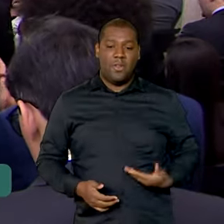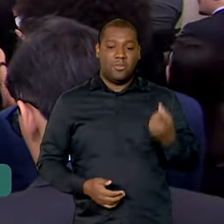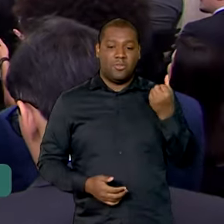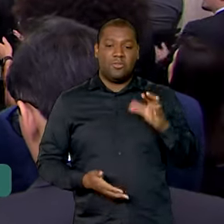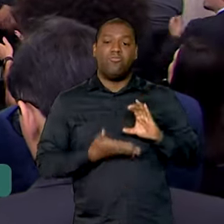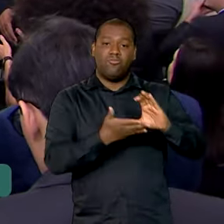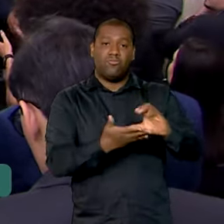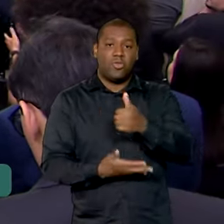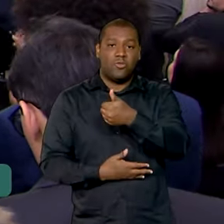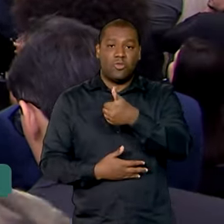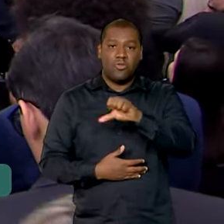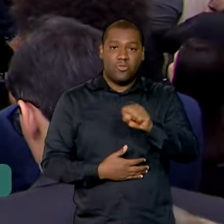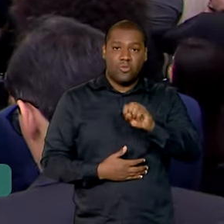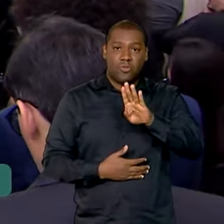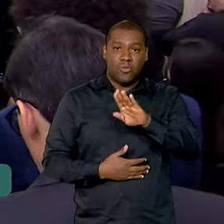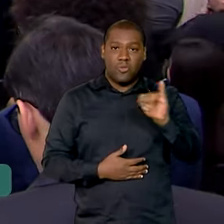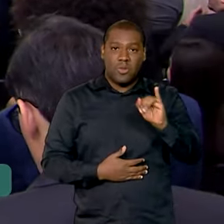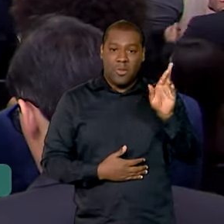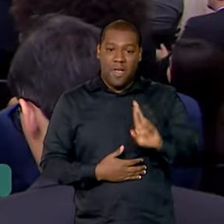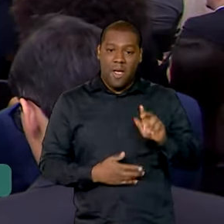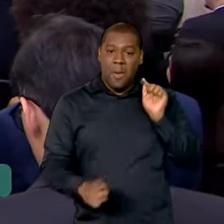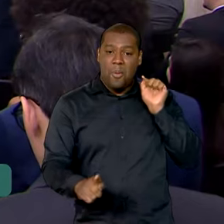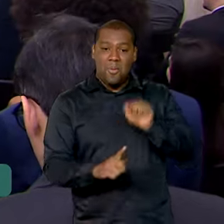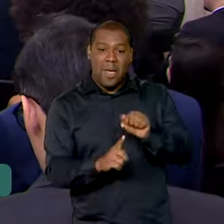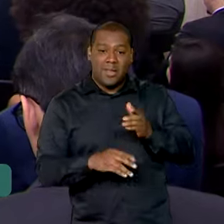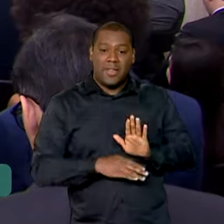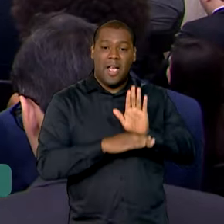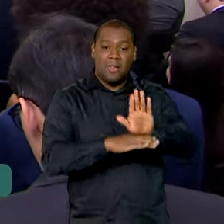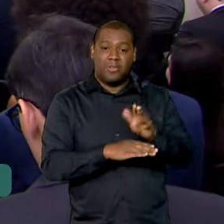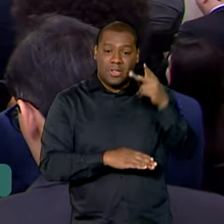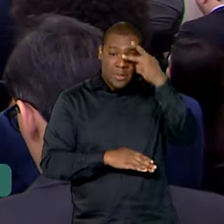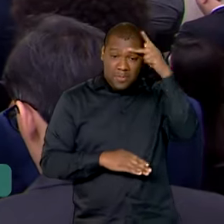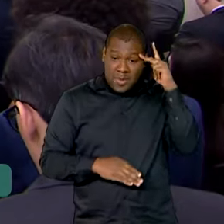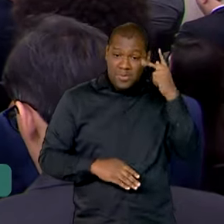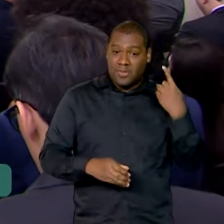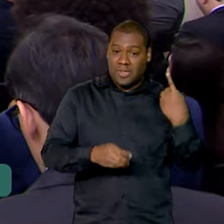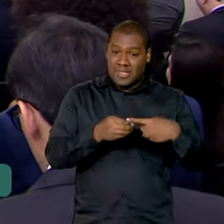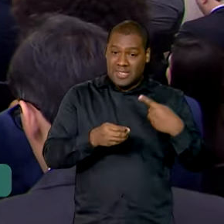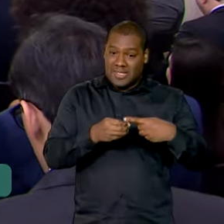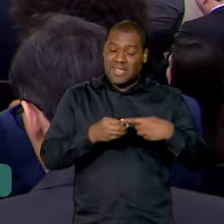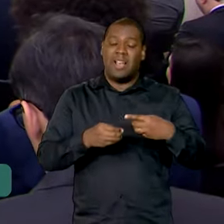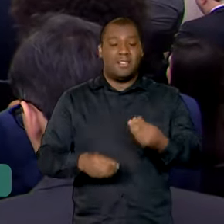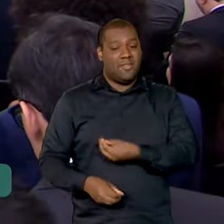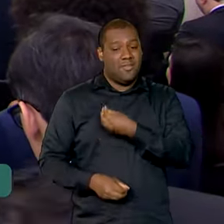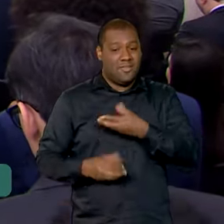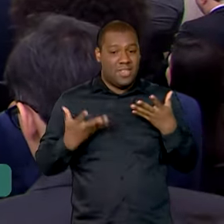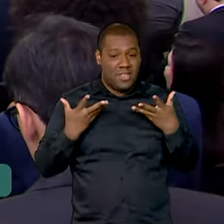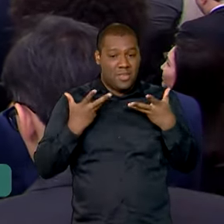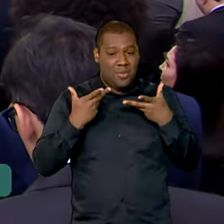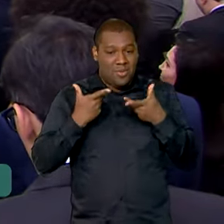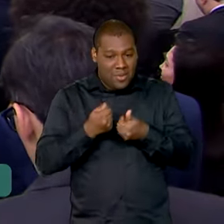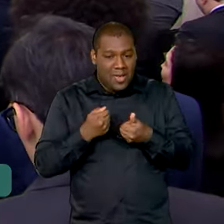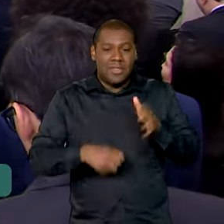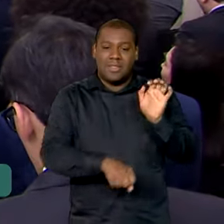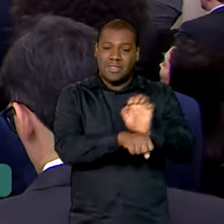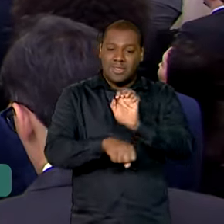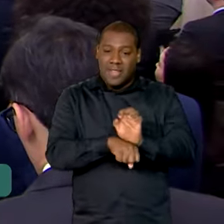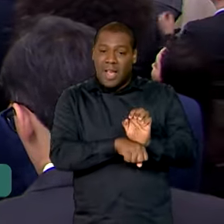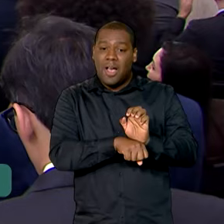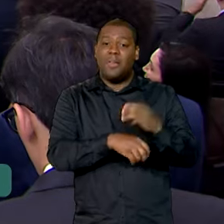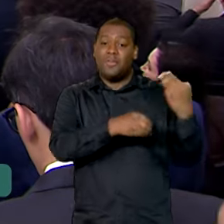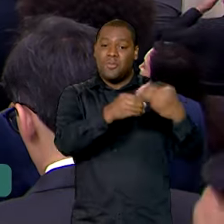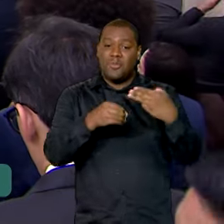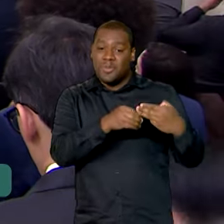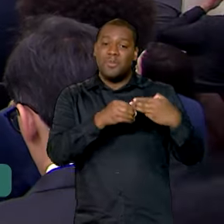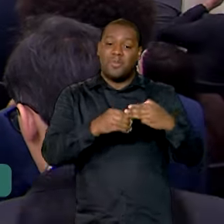investimento, a meta é melhorar a qualidade de vida nas cidades e no campo. Estado e municípios participaram